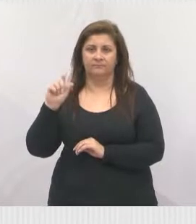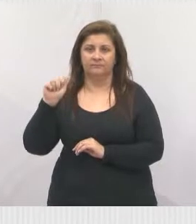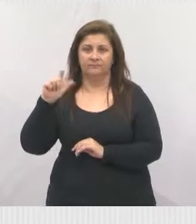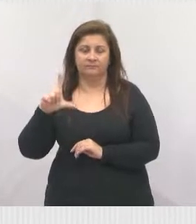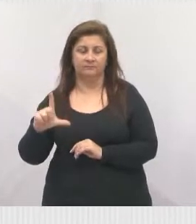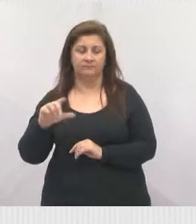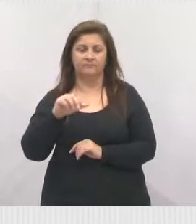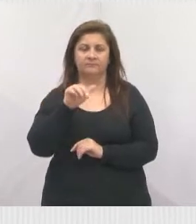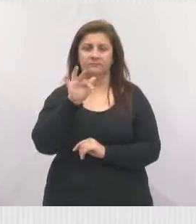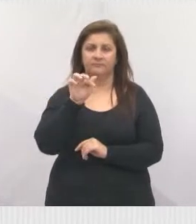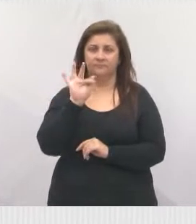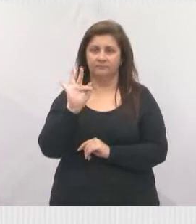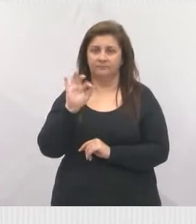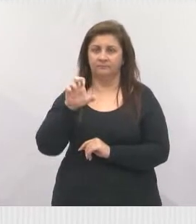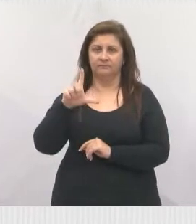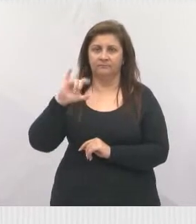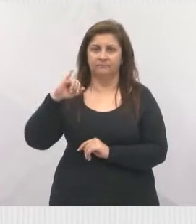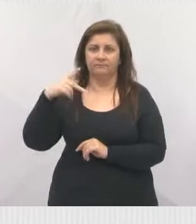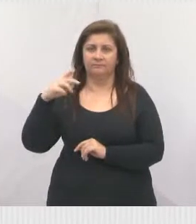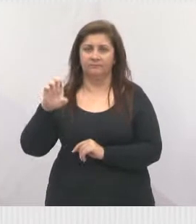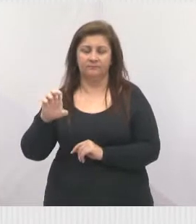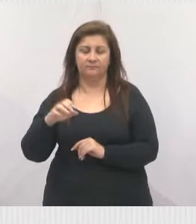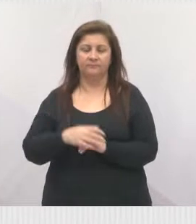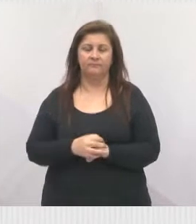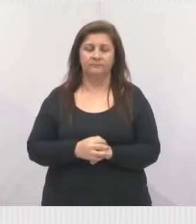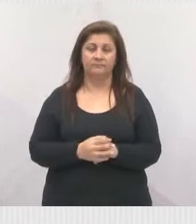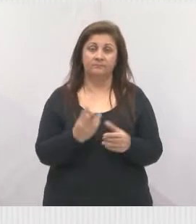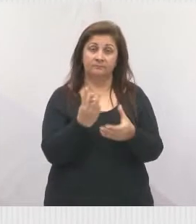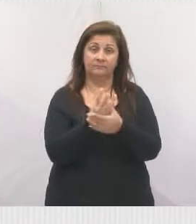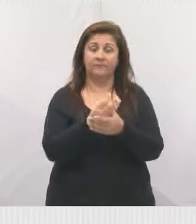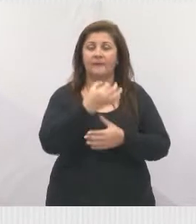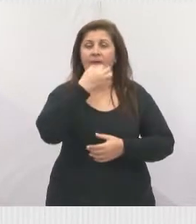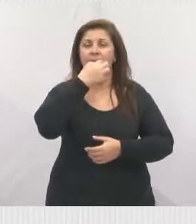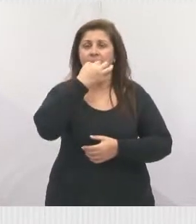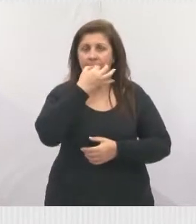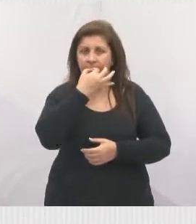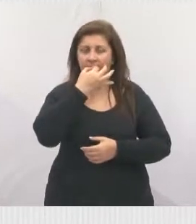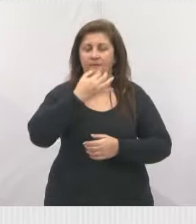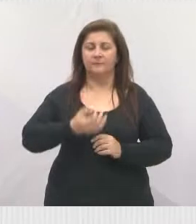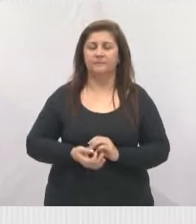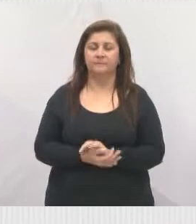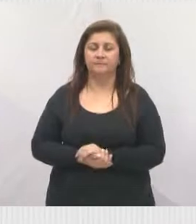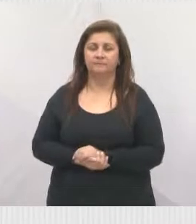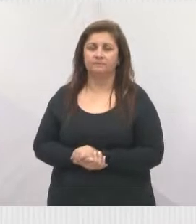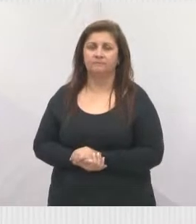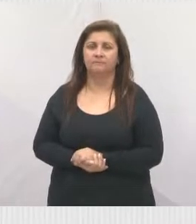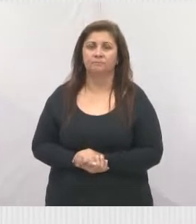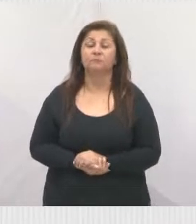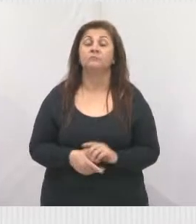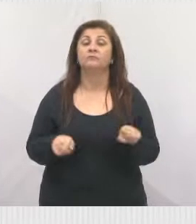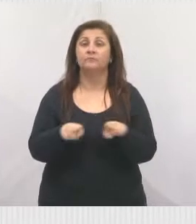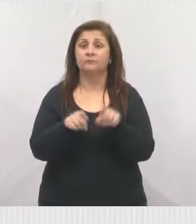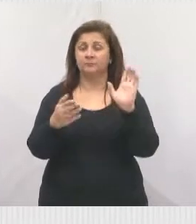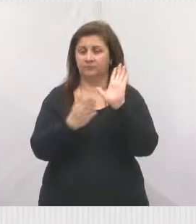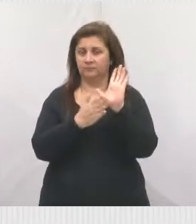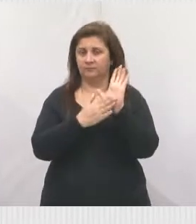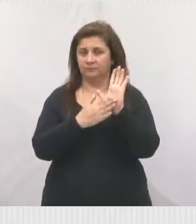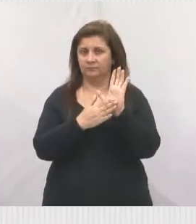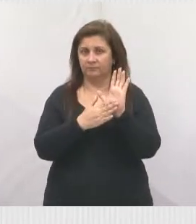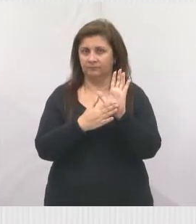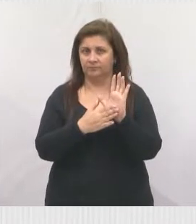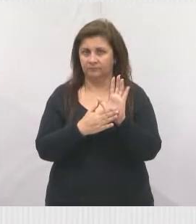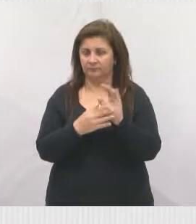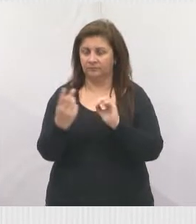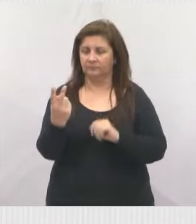Felipe, o Nogueira, parabenizar o trio de arbitragem que teve ali, e parabenizar também